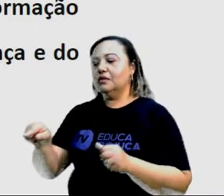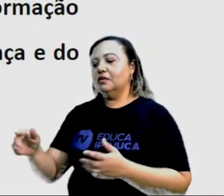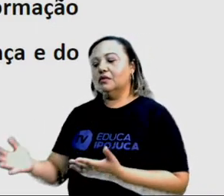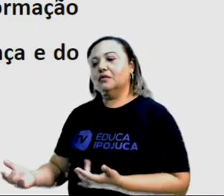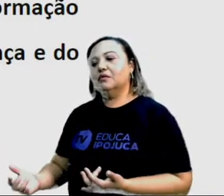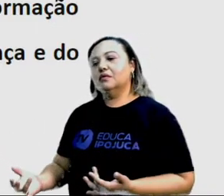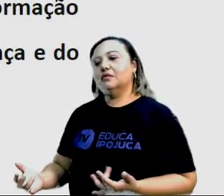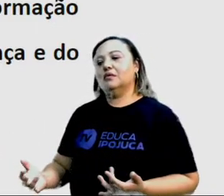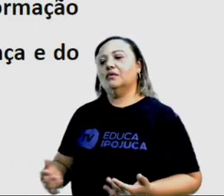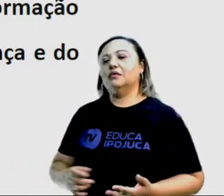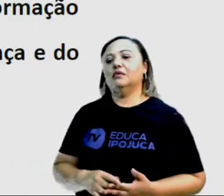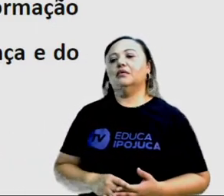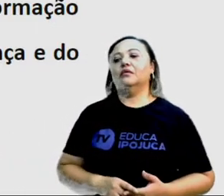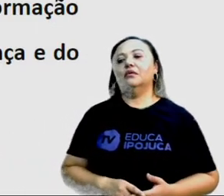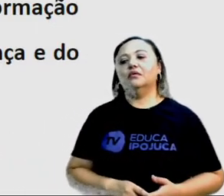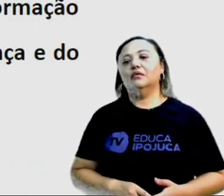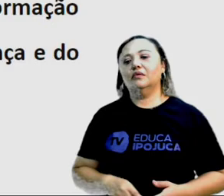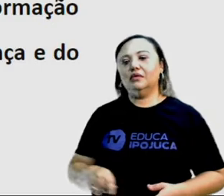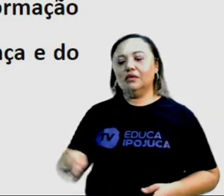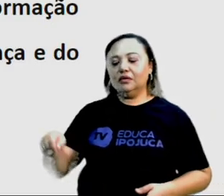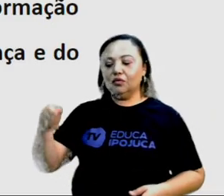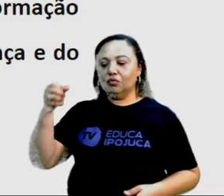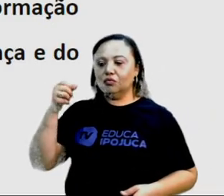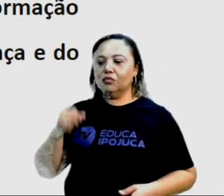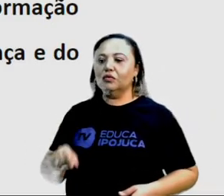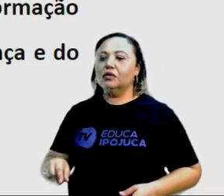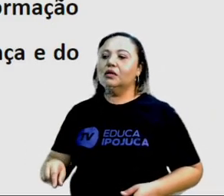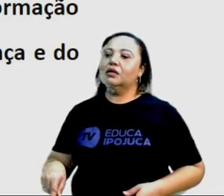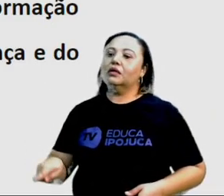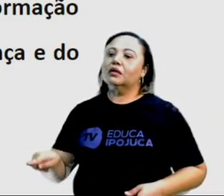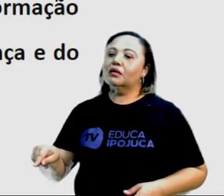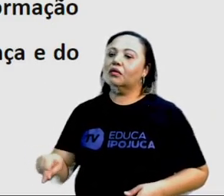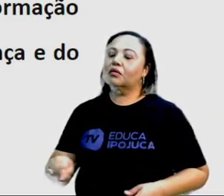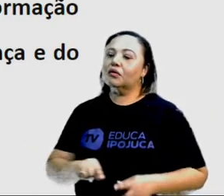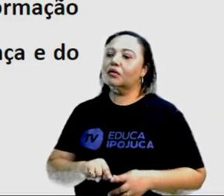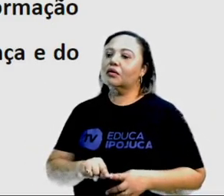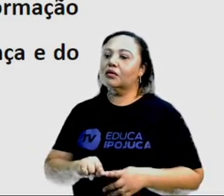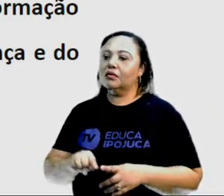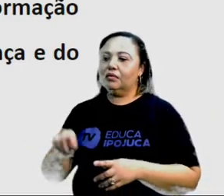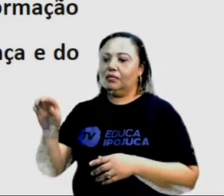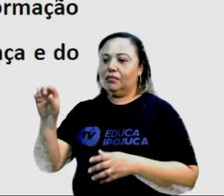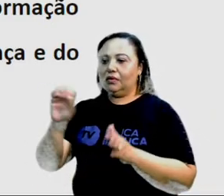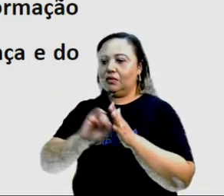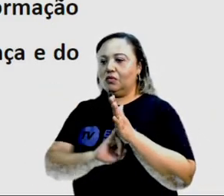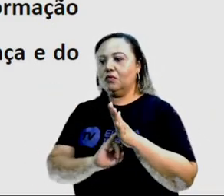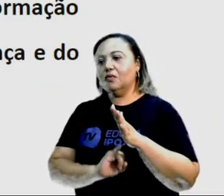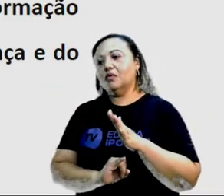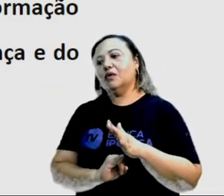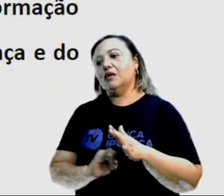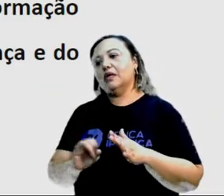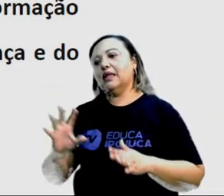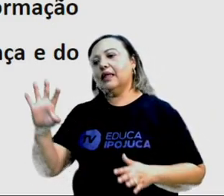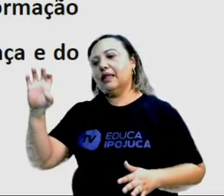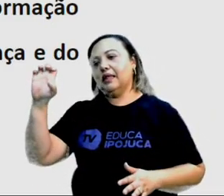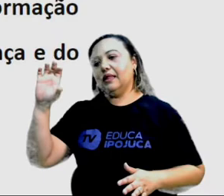está na correta aplicação do Estatuto da Criança e do Adolescente, o ECA.